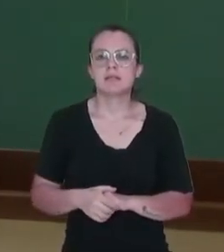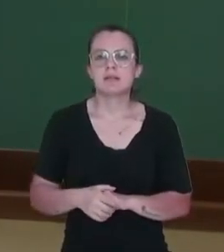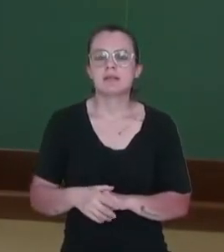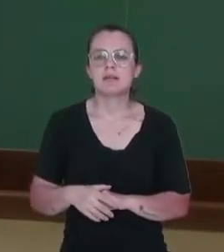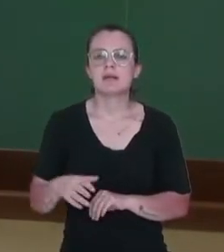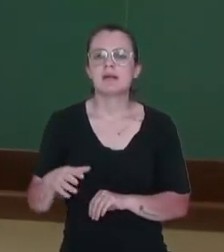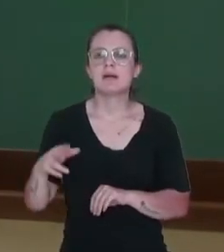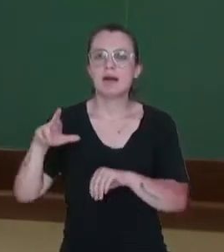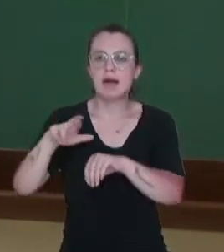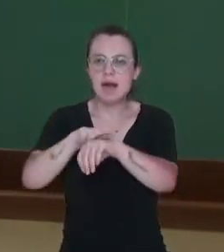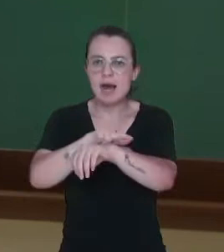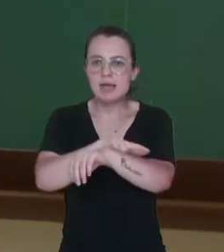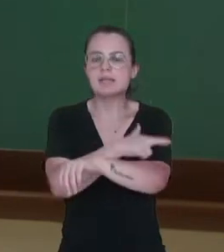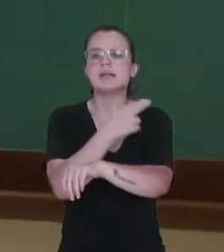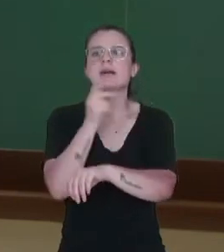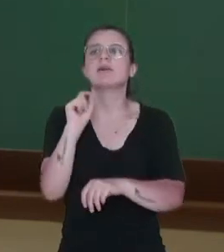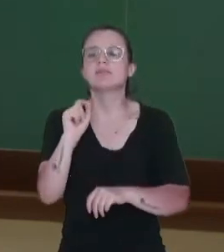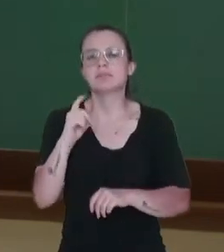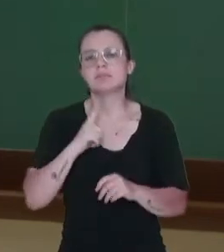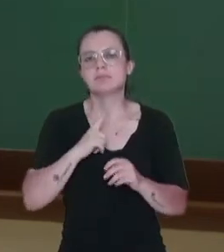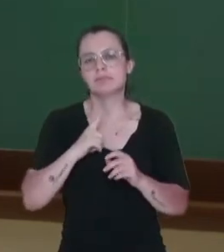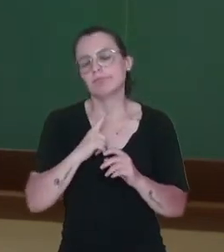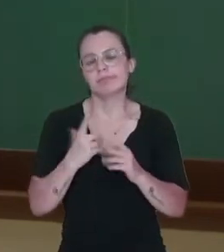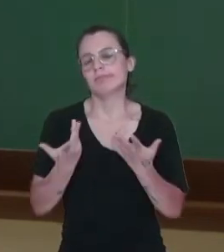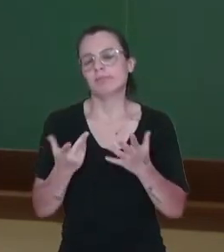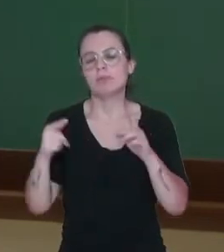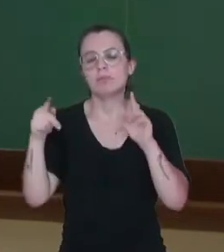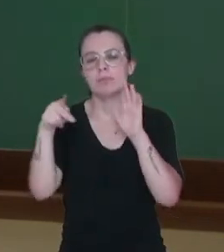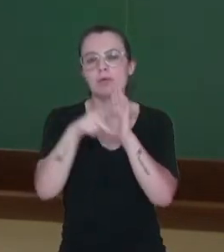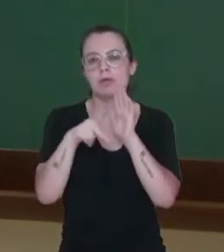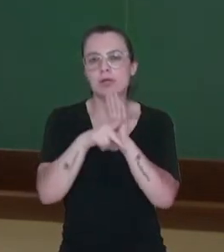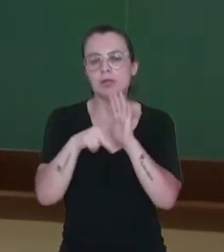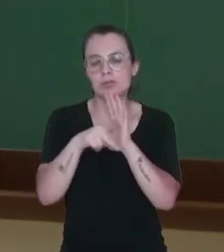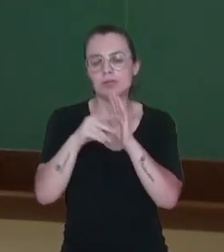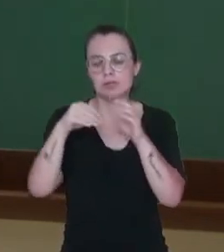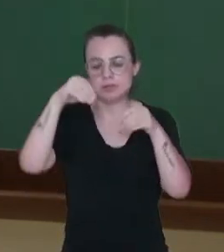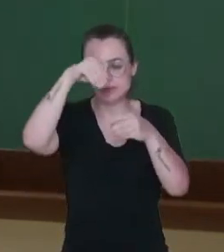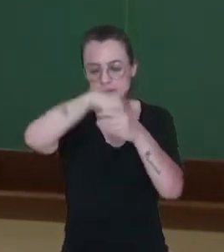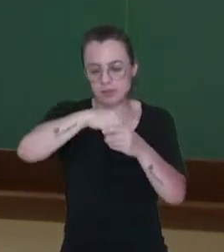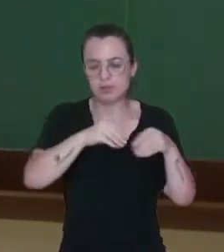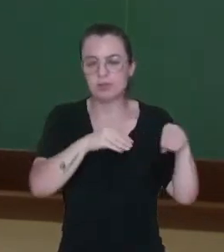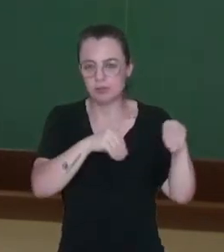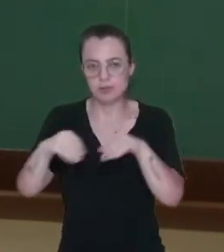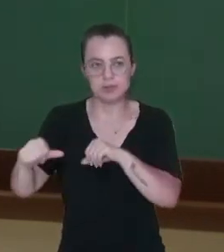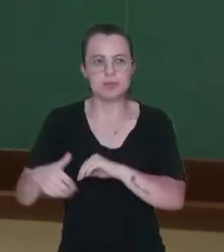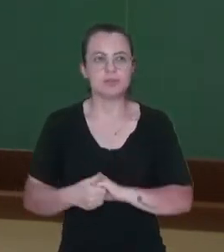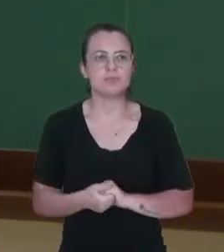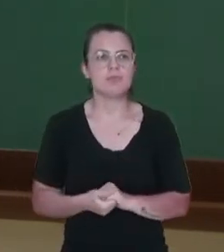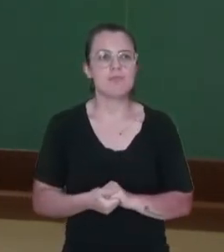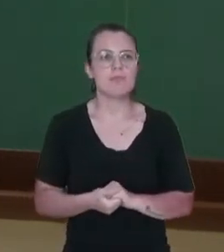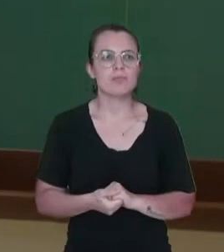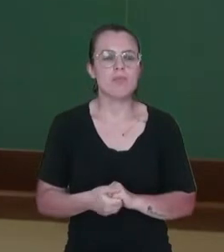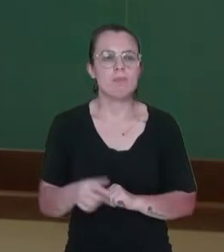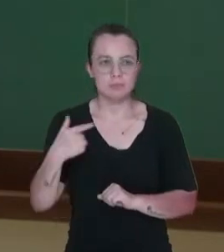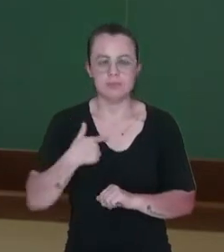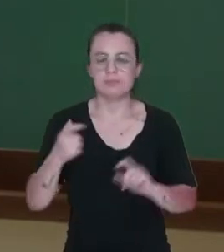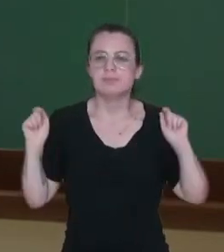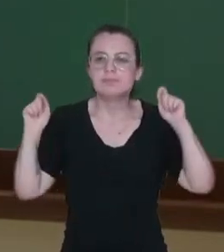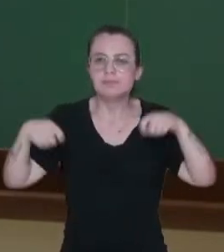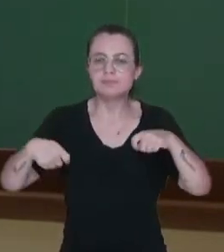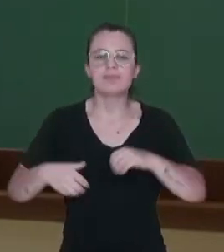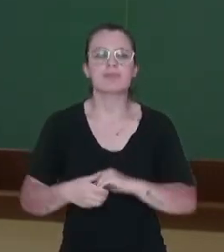Que estão presentes em cada porção do território. Então eu posso utilizar isso como um critério de divisão. Eu posso usar